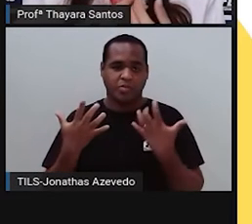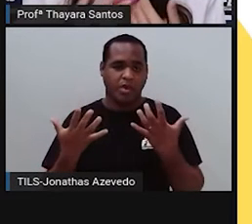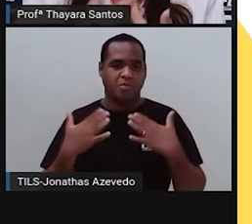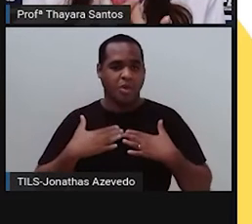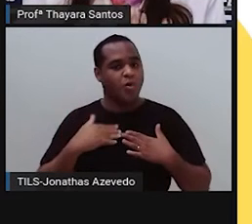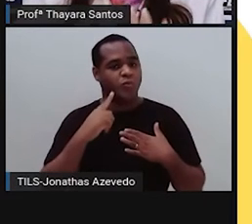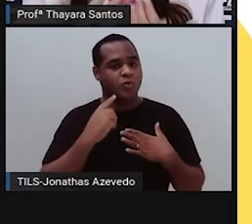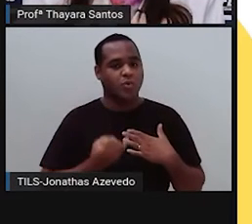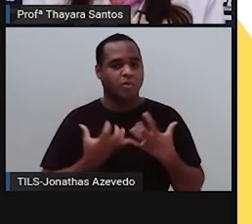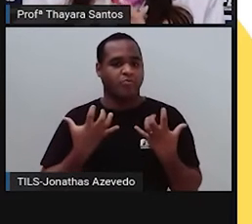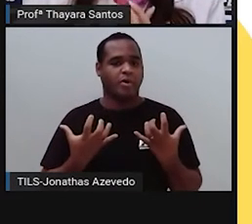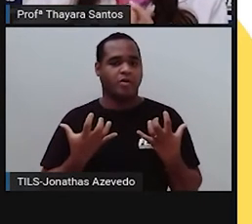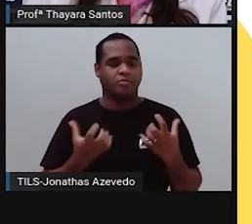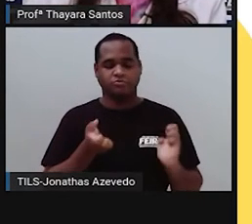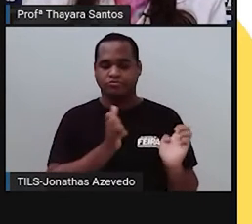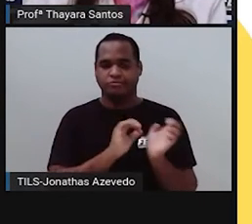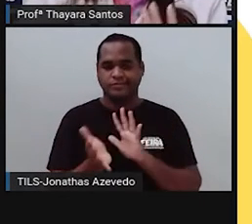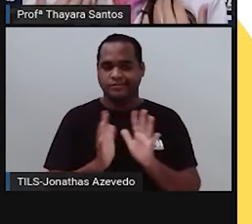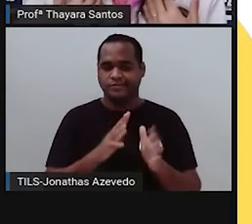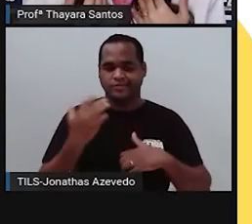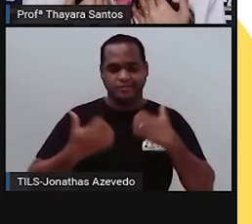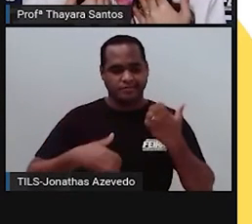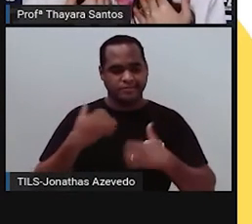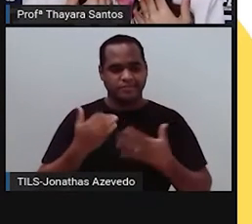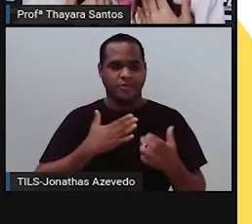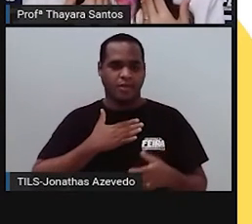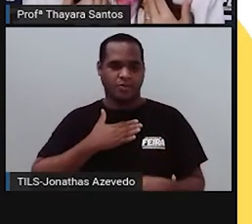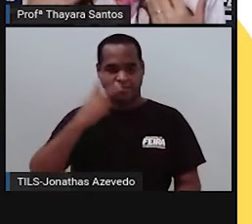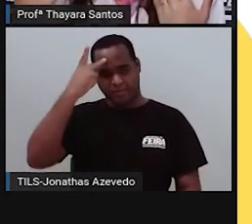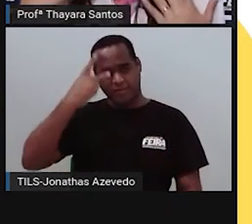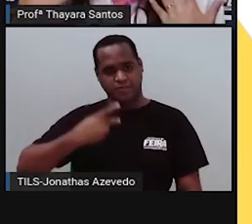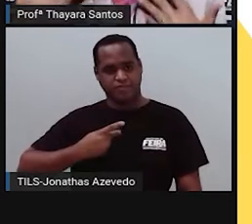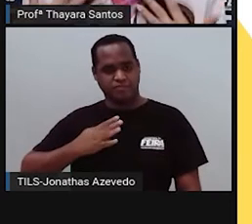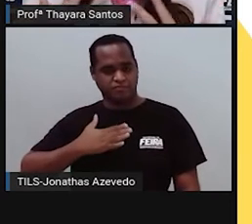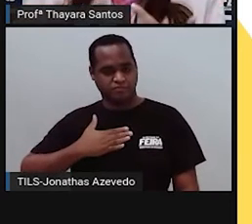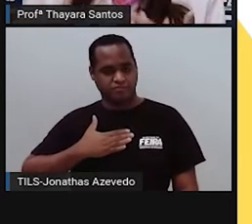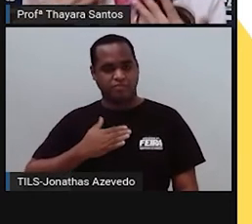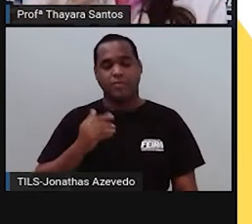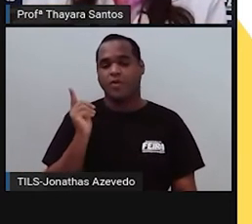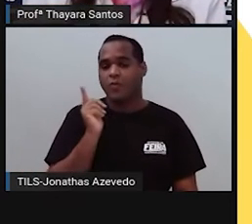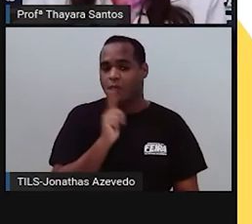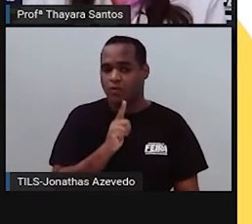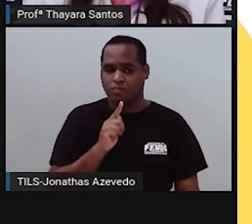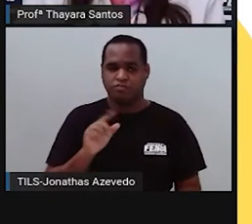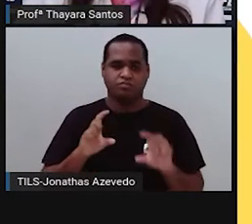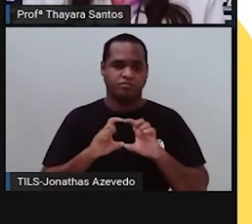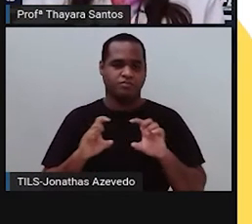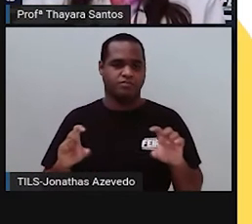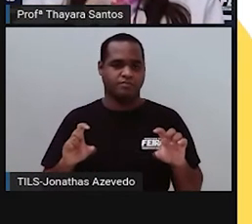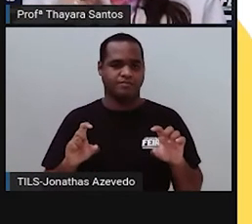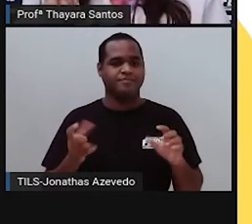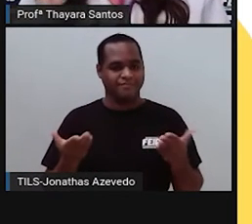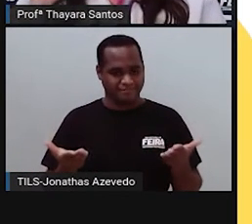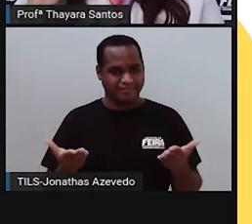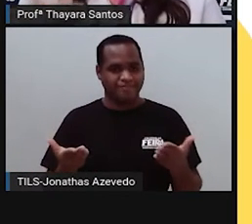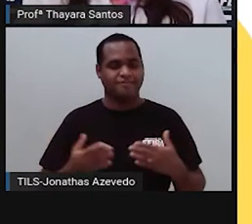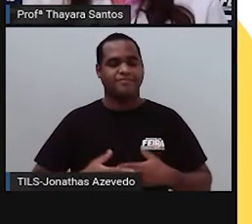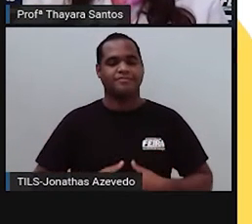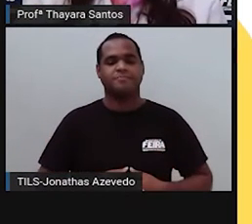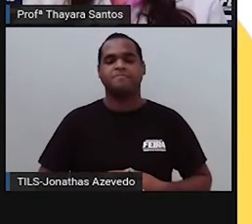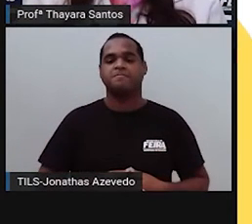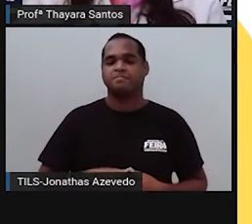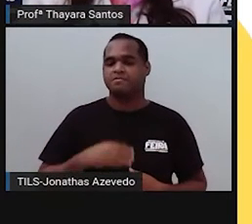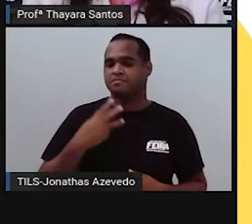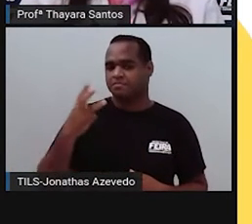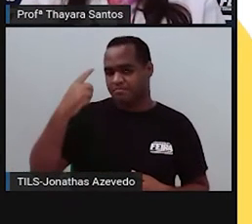a contração está sendo voluntária. Sou eu que estou comandando. Eu estou conscientemente comandando aquela ação. O